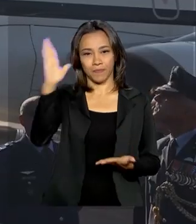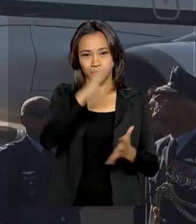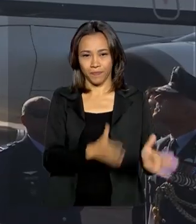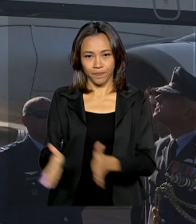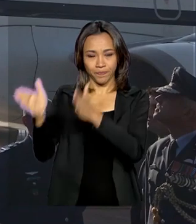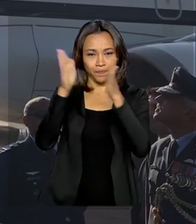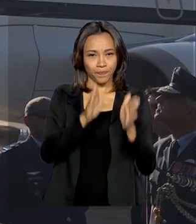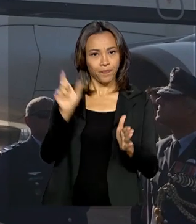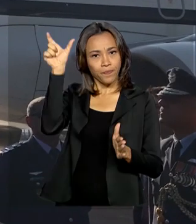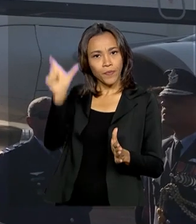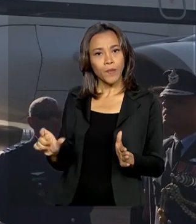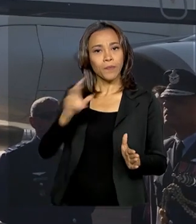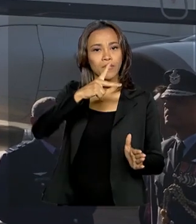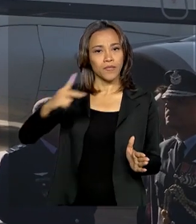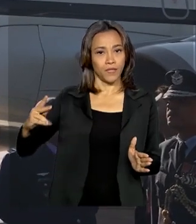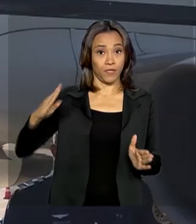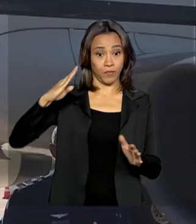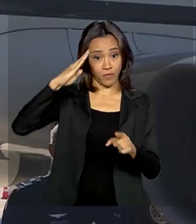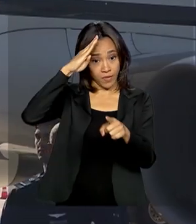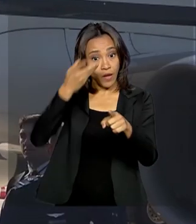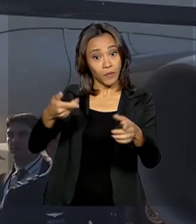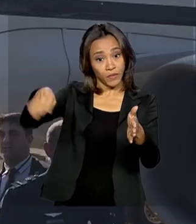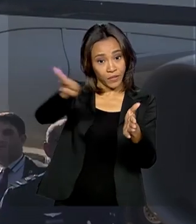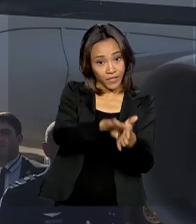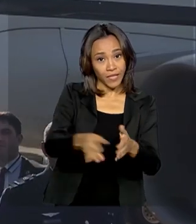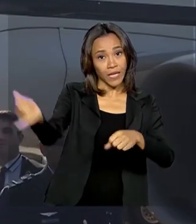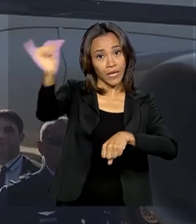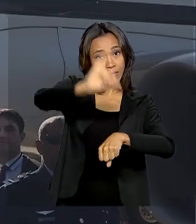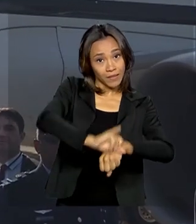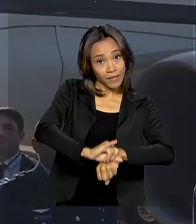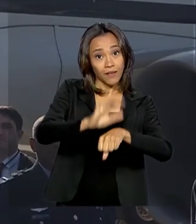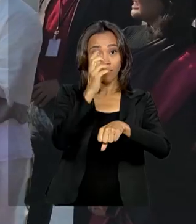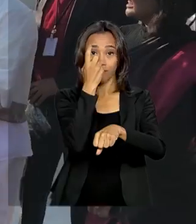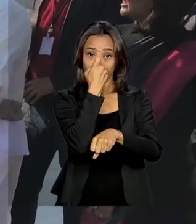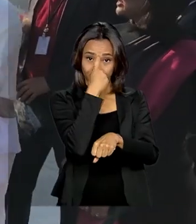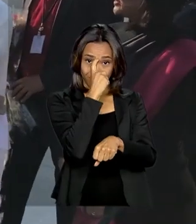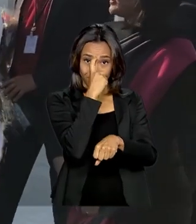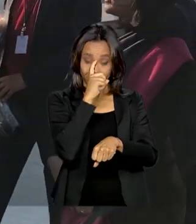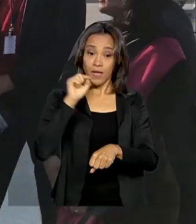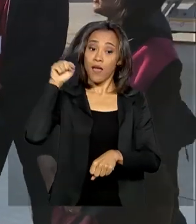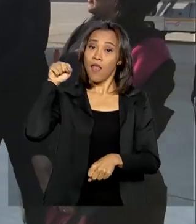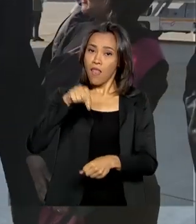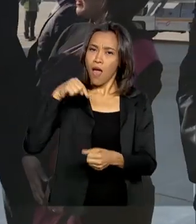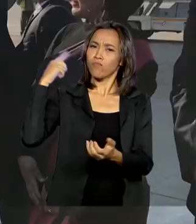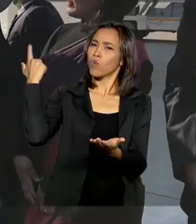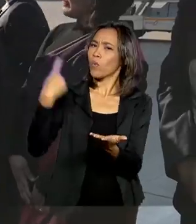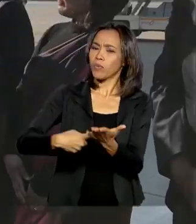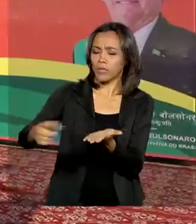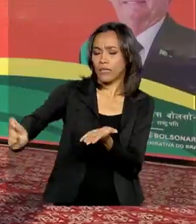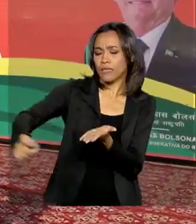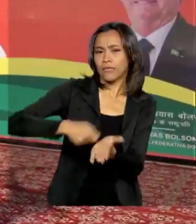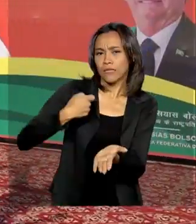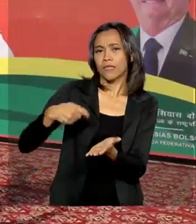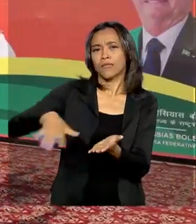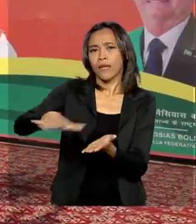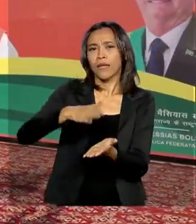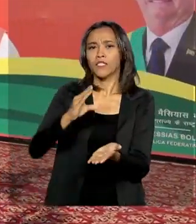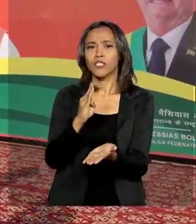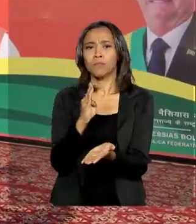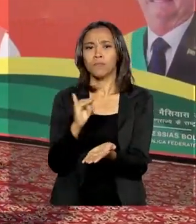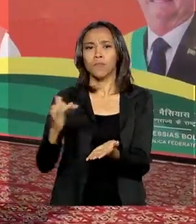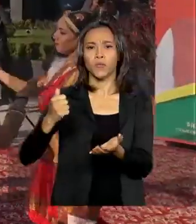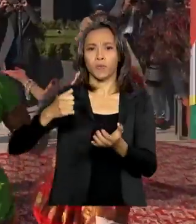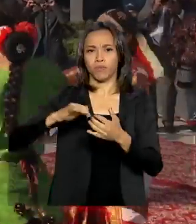Presidente Jair Bolsonaro chega à Nova Delhi. Na agenda, assinatura de acordos em segurança cibernética e bioenergia.